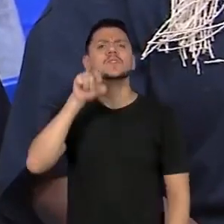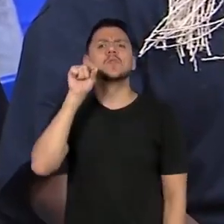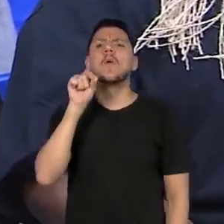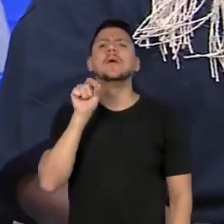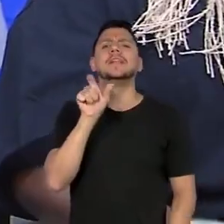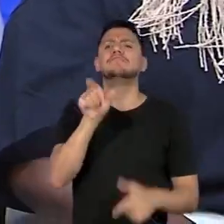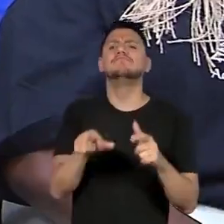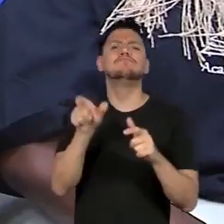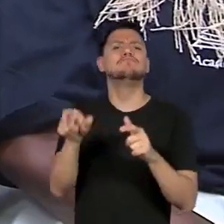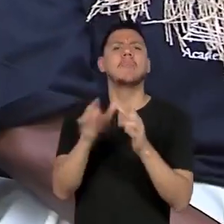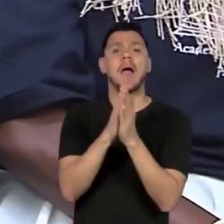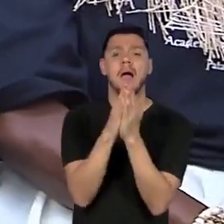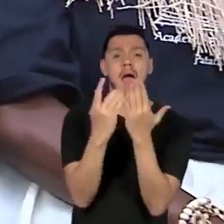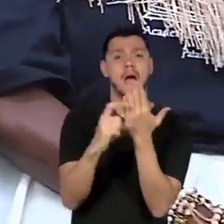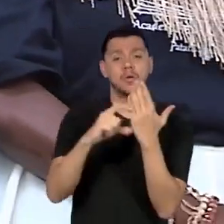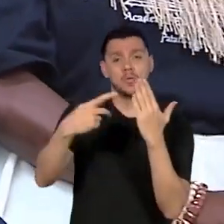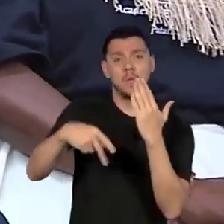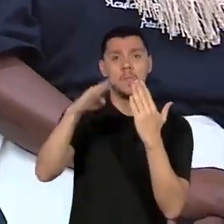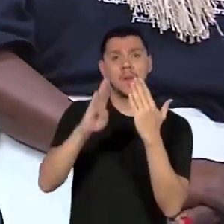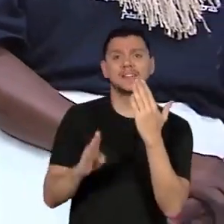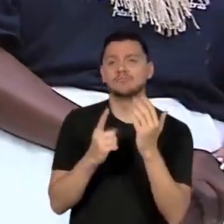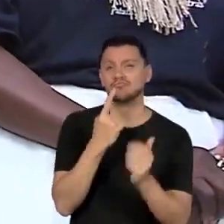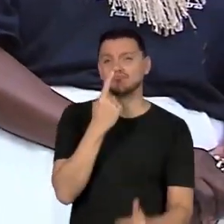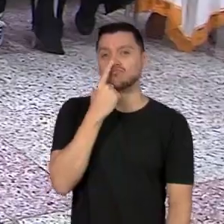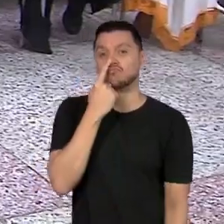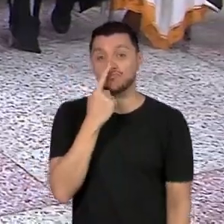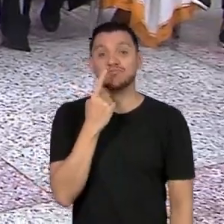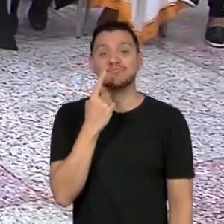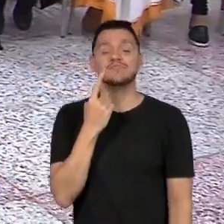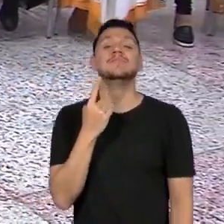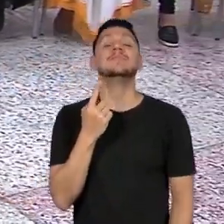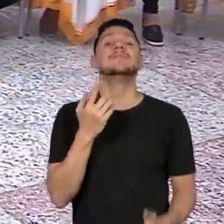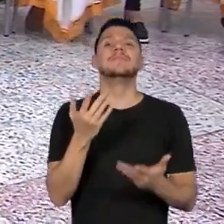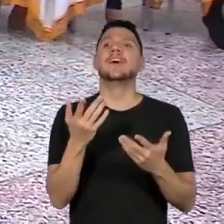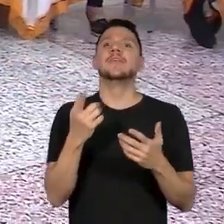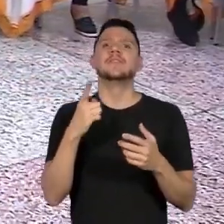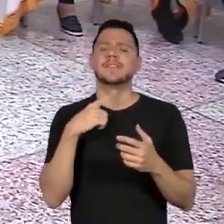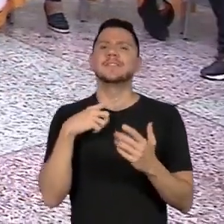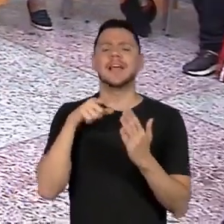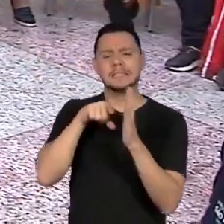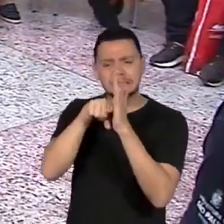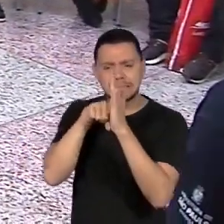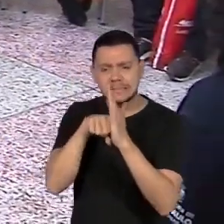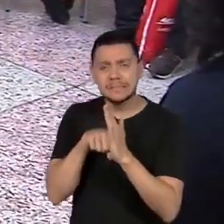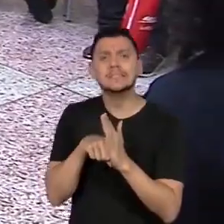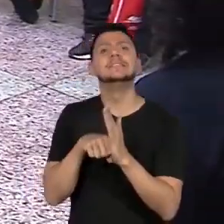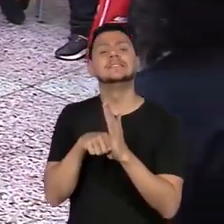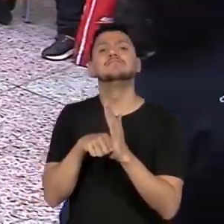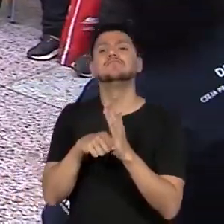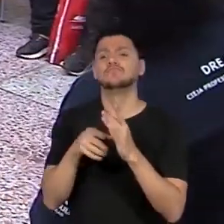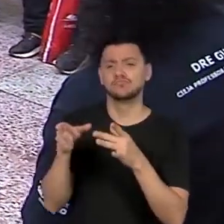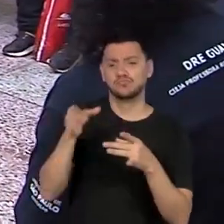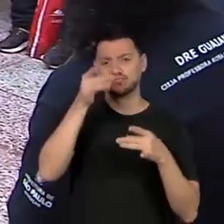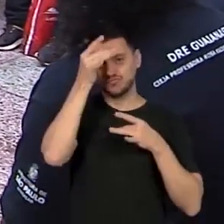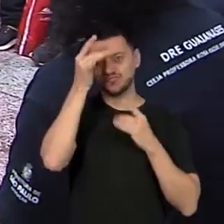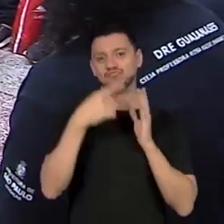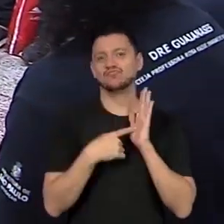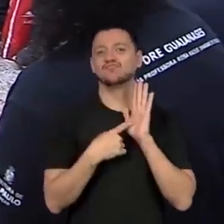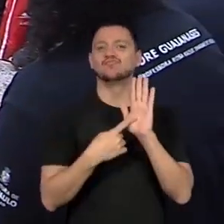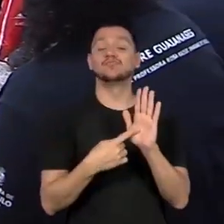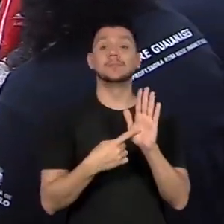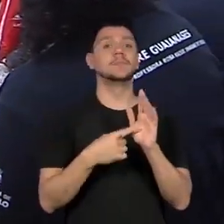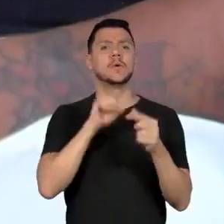autores brasileiros que são pesquisados e reinterpretados por eles. A ideia aqui é estabelecer